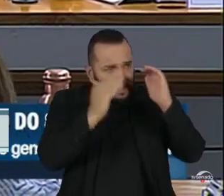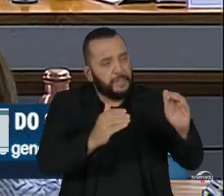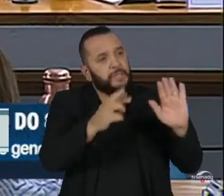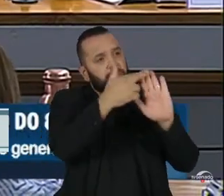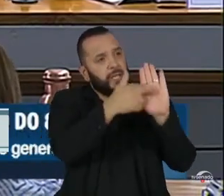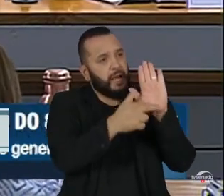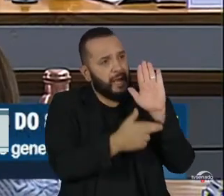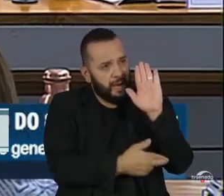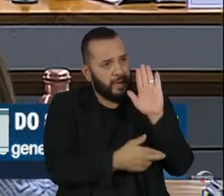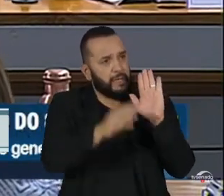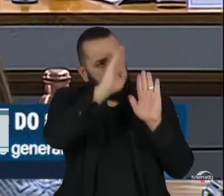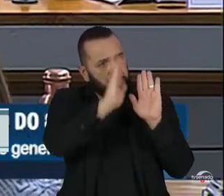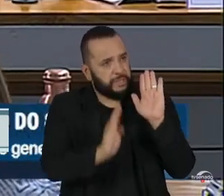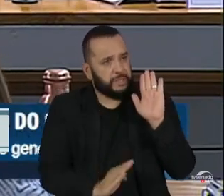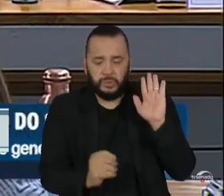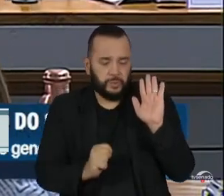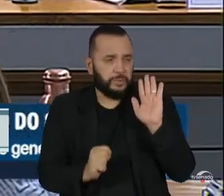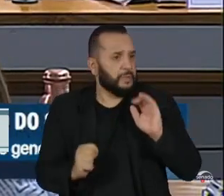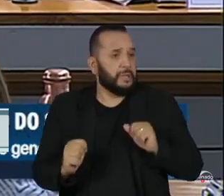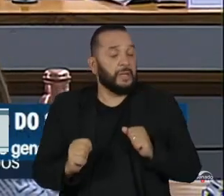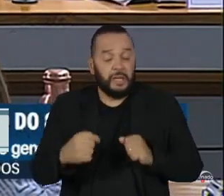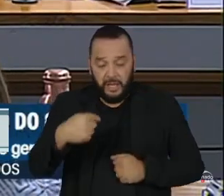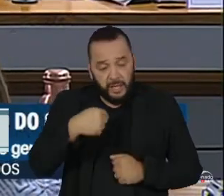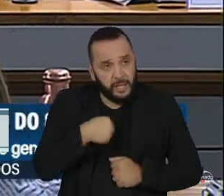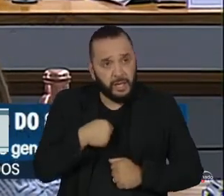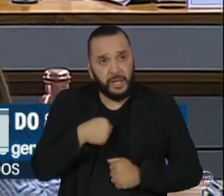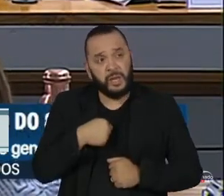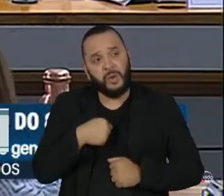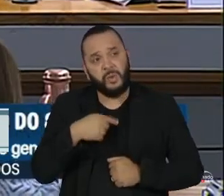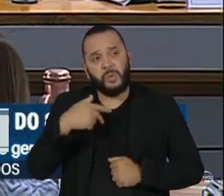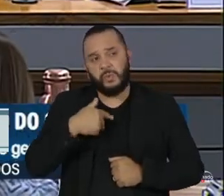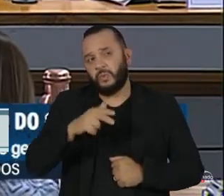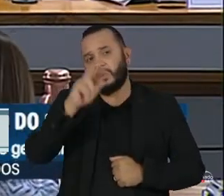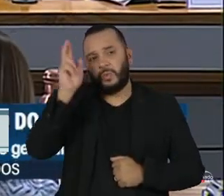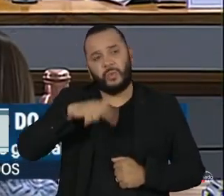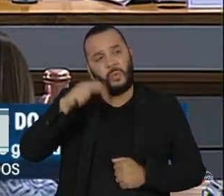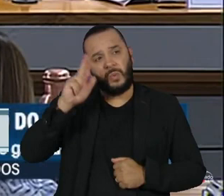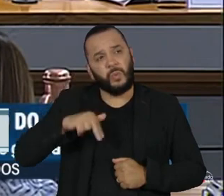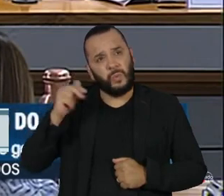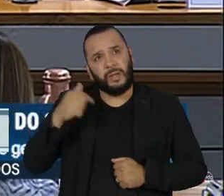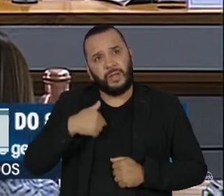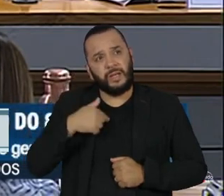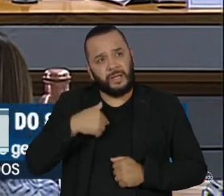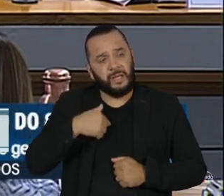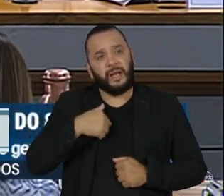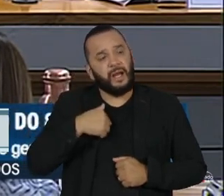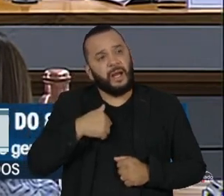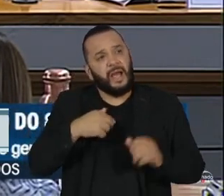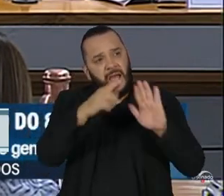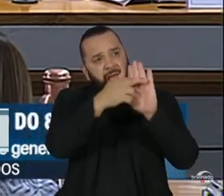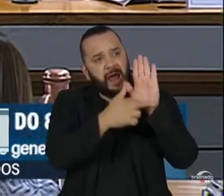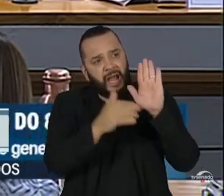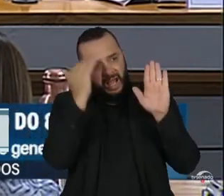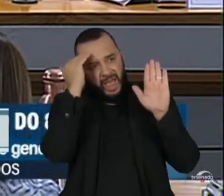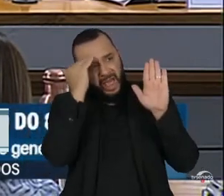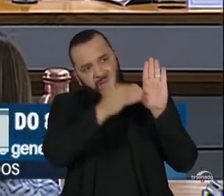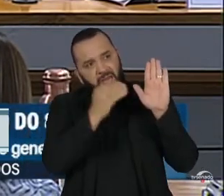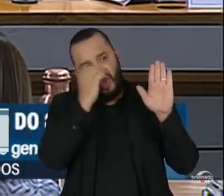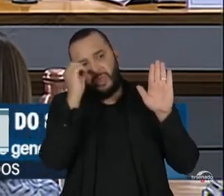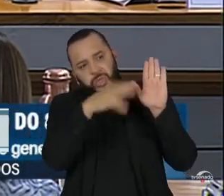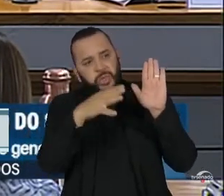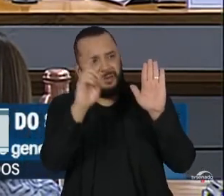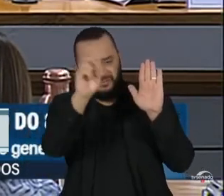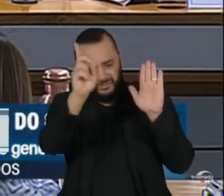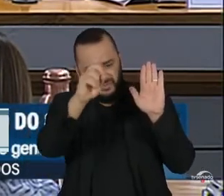e eu não tive intenção em nenhum momento de fazê-lo sair das quatro linhas. Isso era,